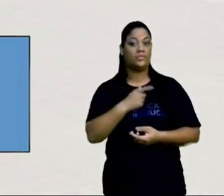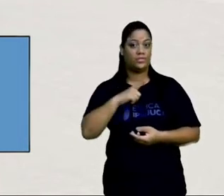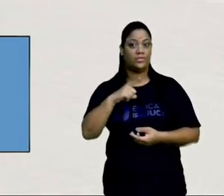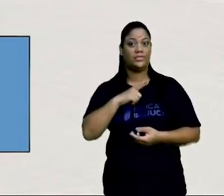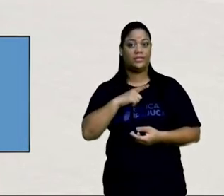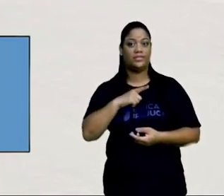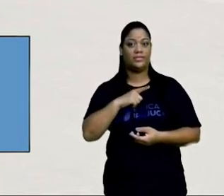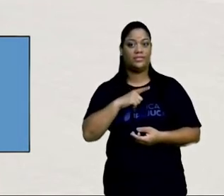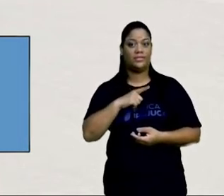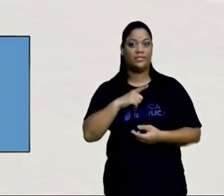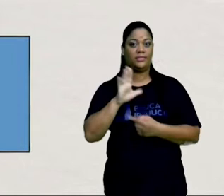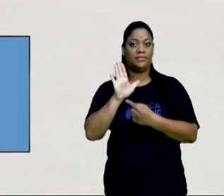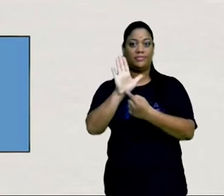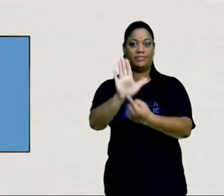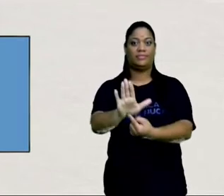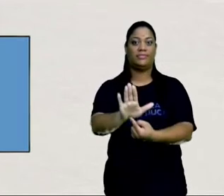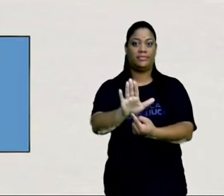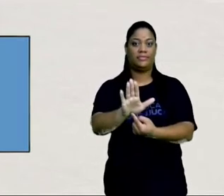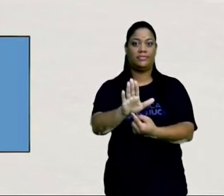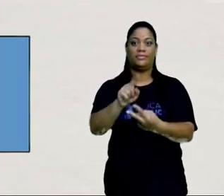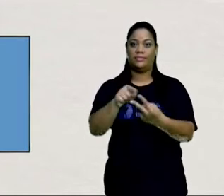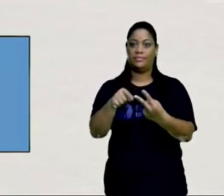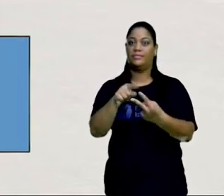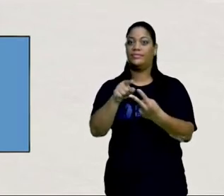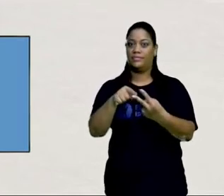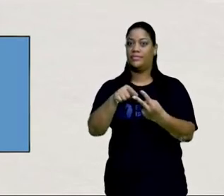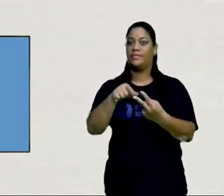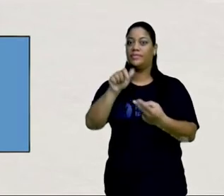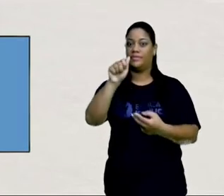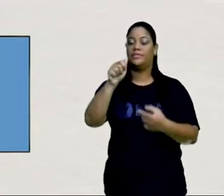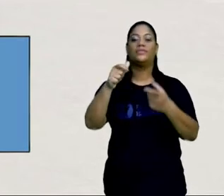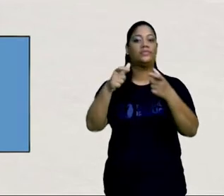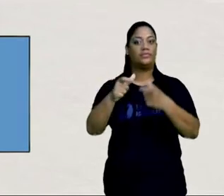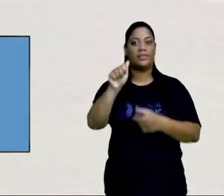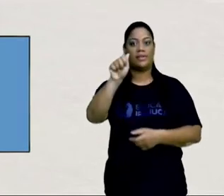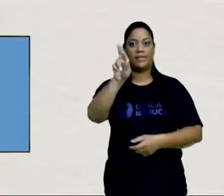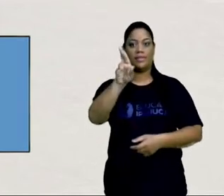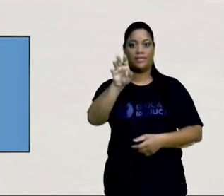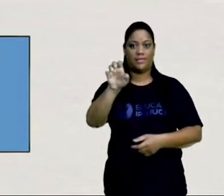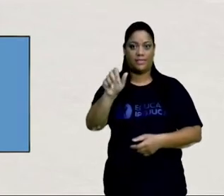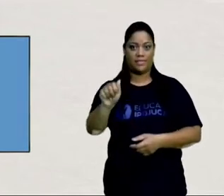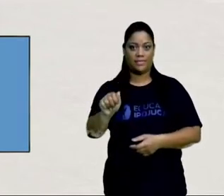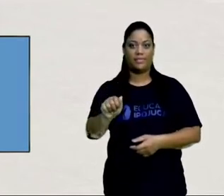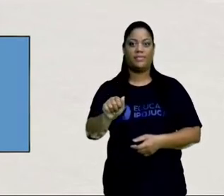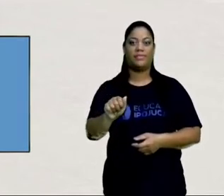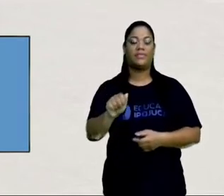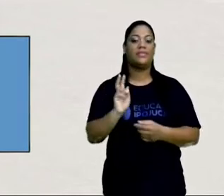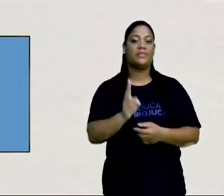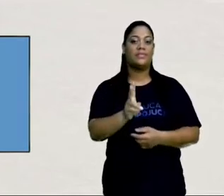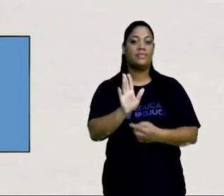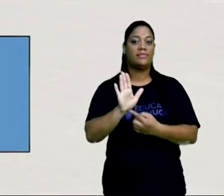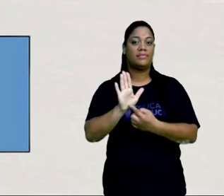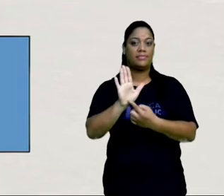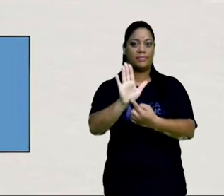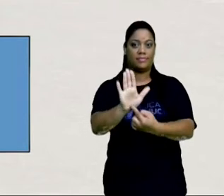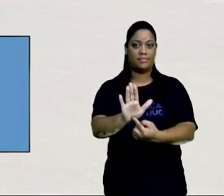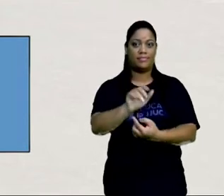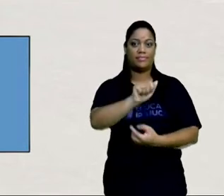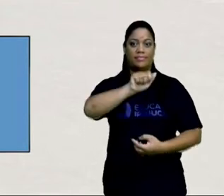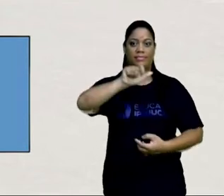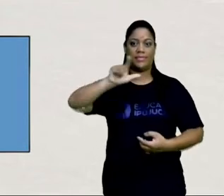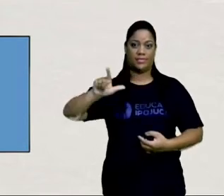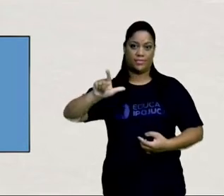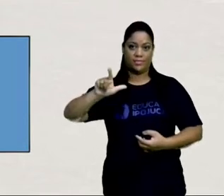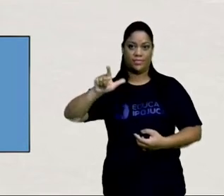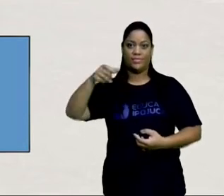tem aqui para representar duas unidades de área. E a gente sempre vai colocar essas representações na cor azul,